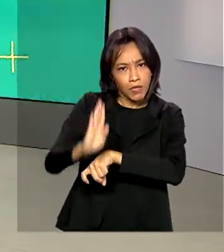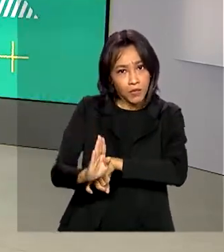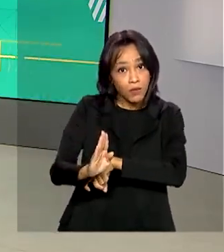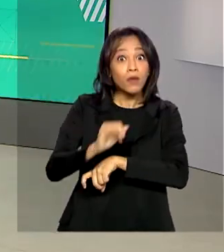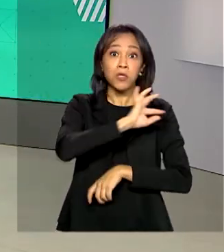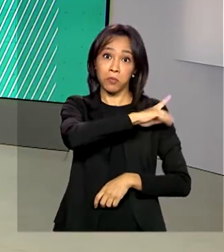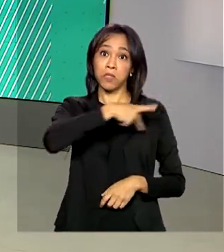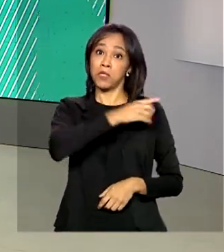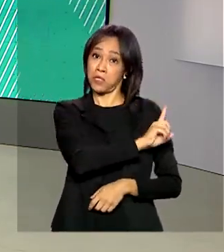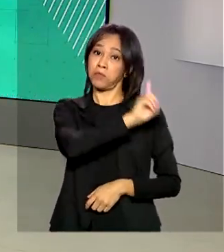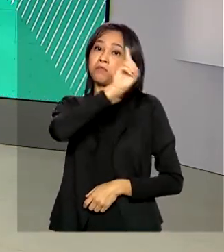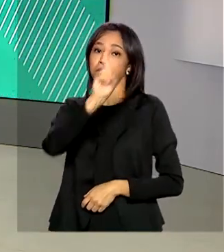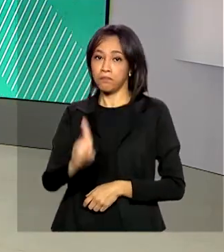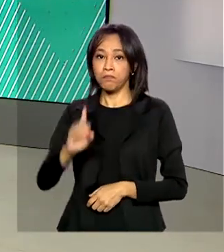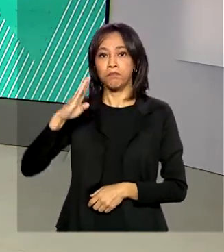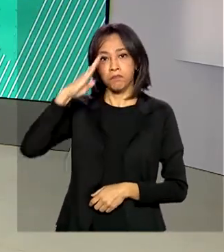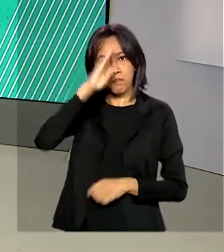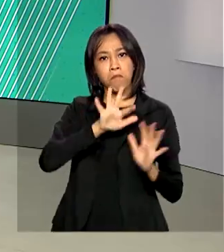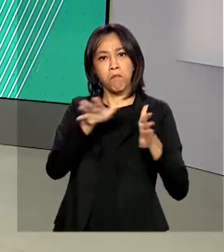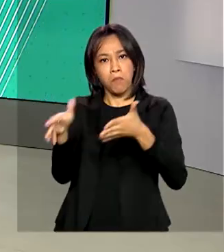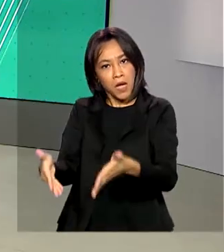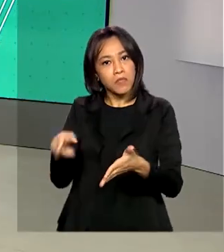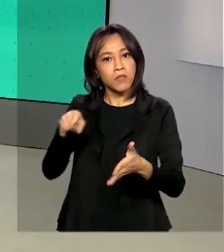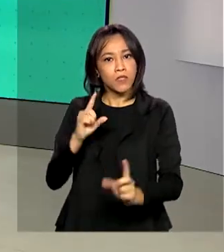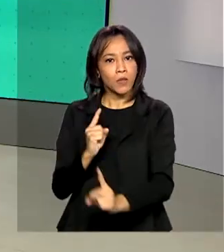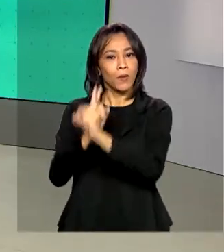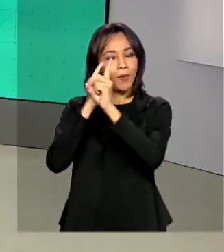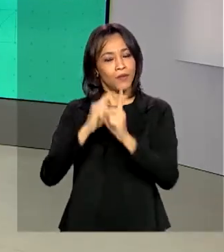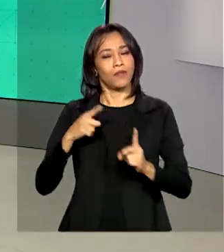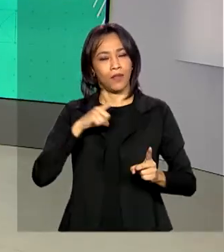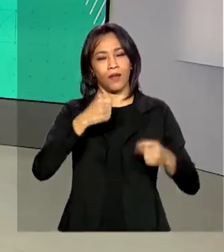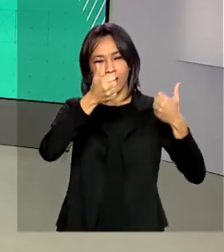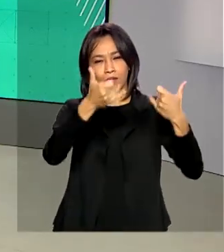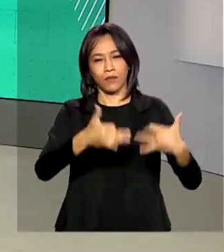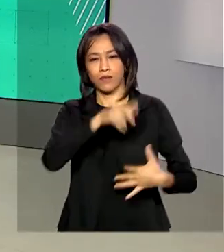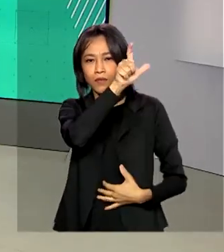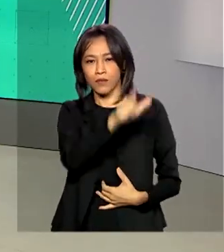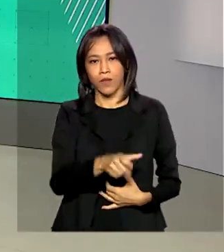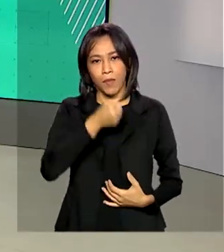participa do evento. A repórter Luciana Colares de Holanda tem as informações.